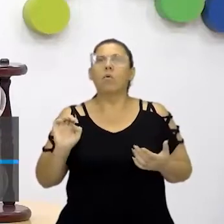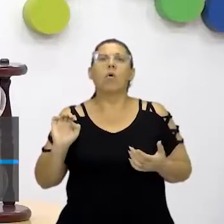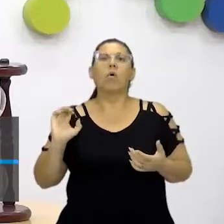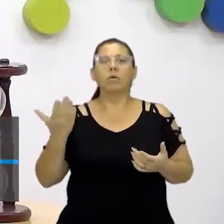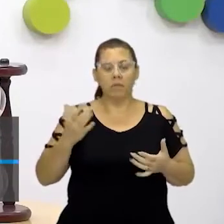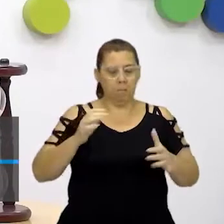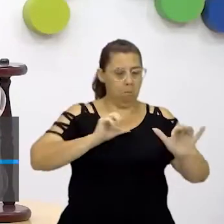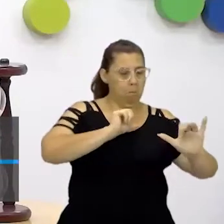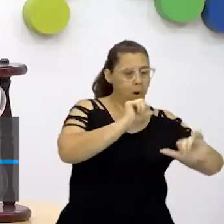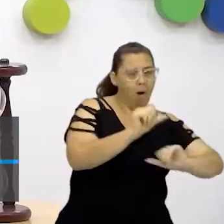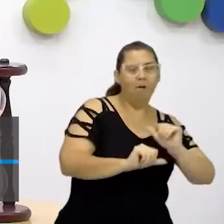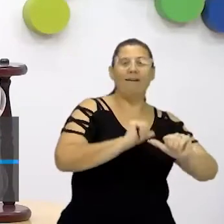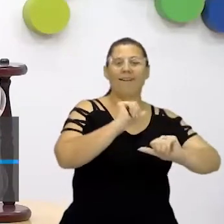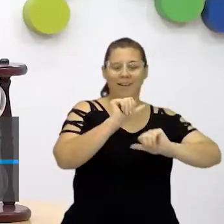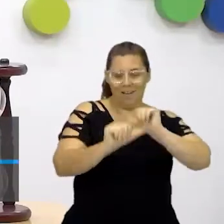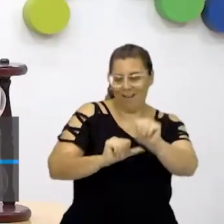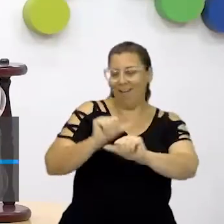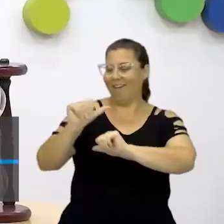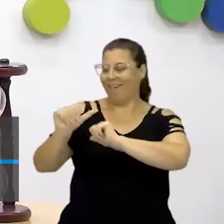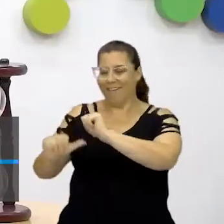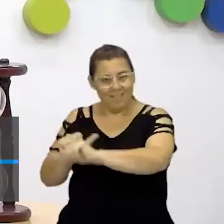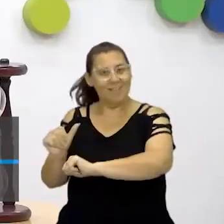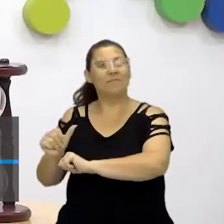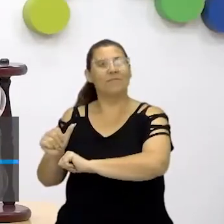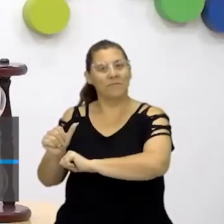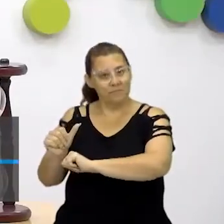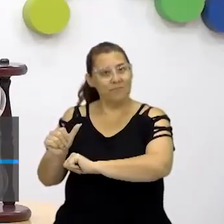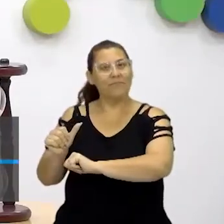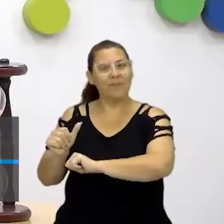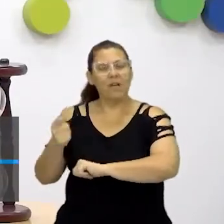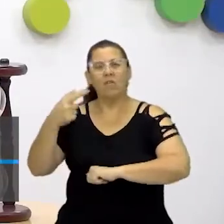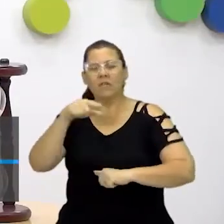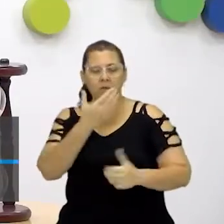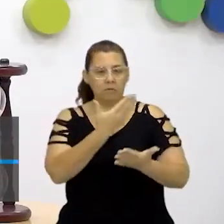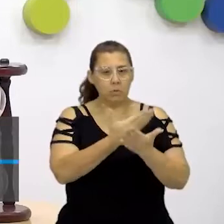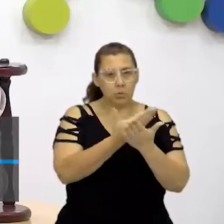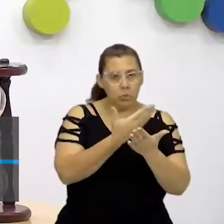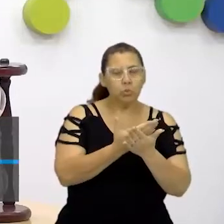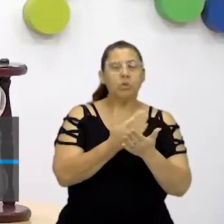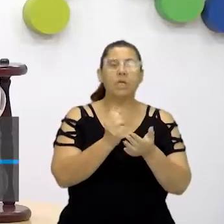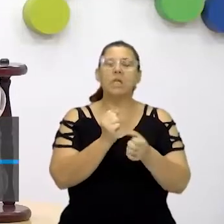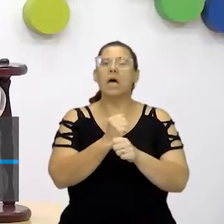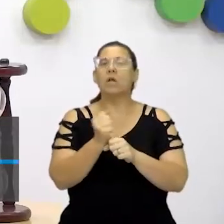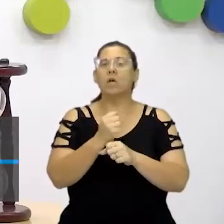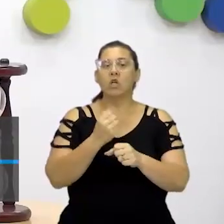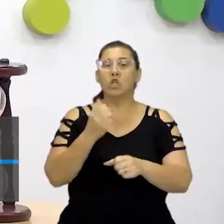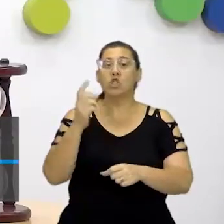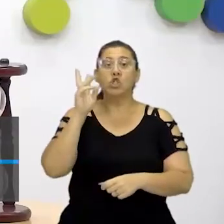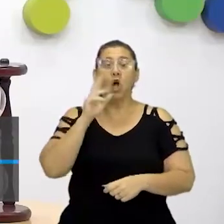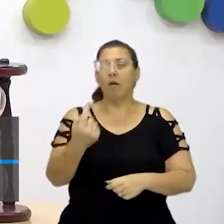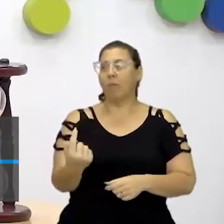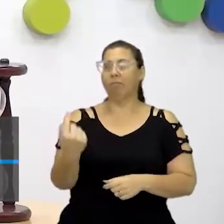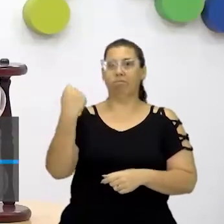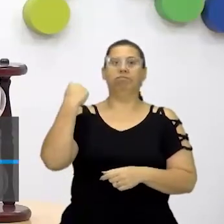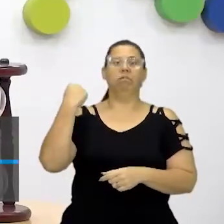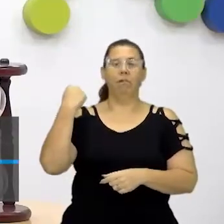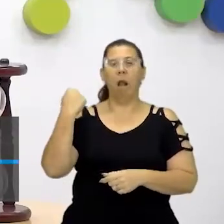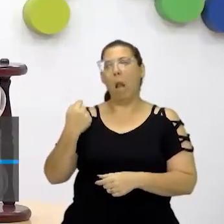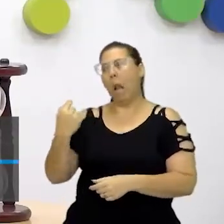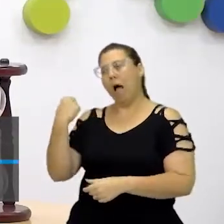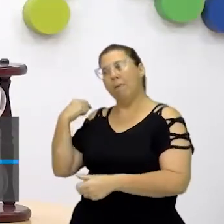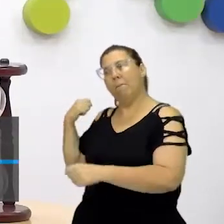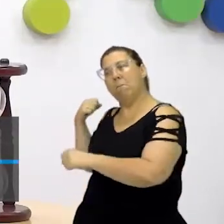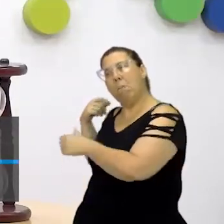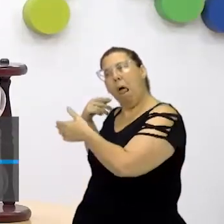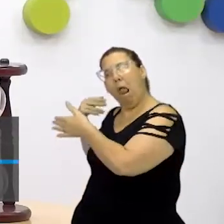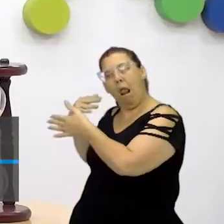algumas mudanças no tempo. Vocês vão estudar esse ano a história antiga. Então, nós vamos ver lá desde o comecinho. A